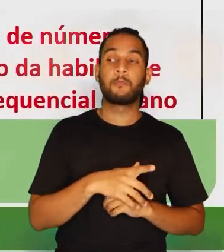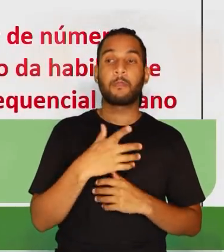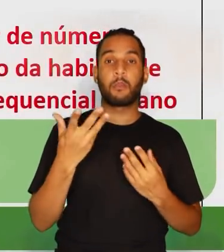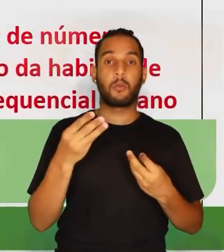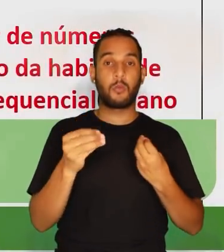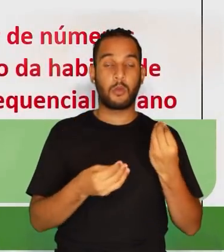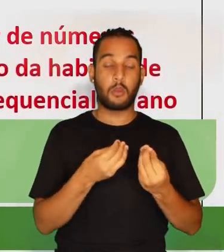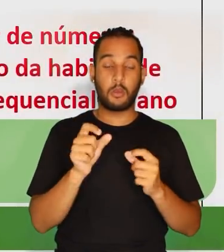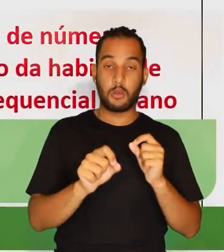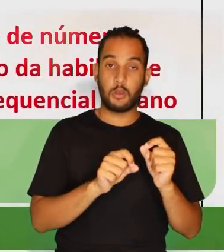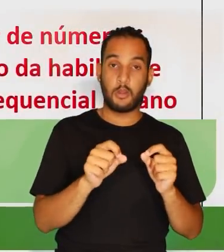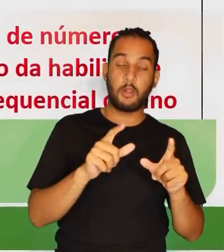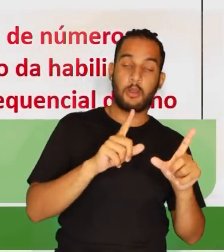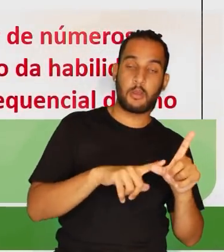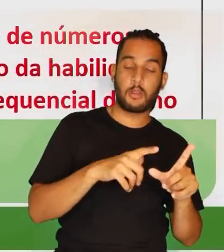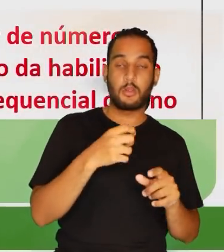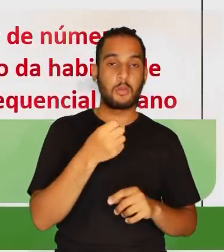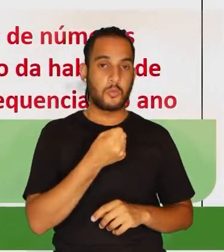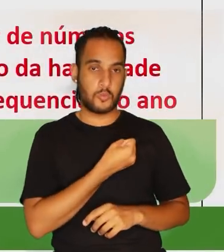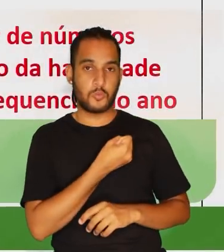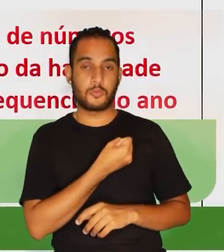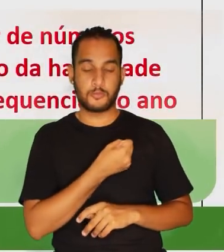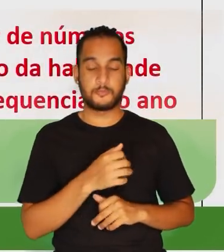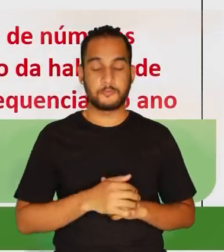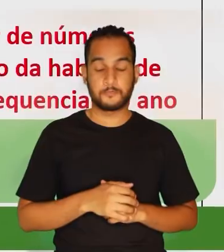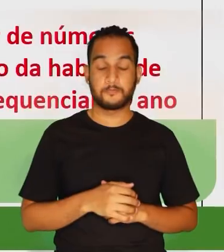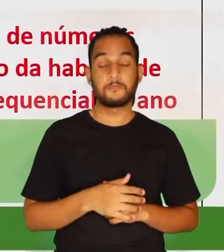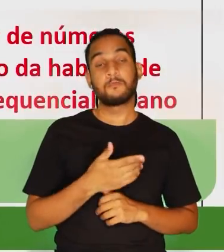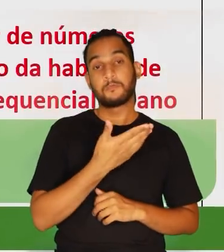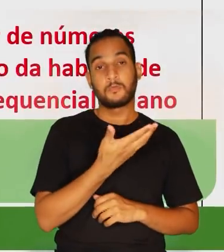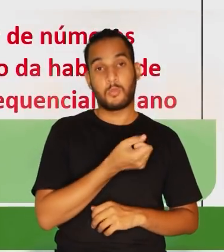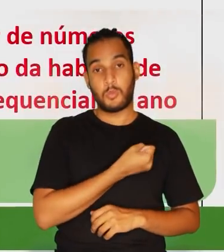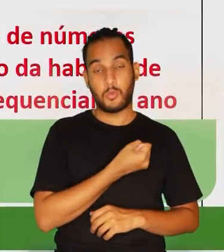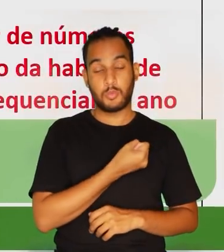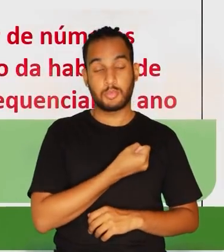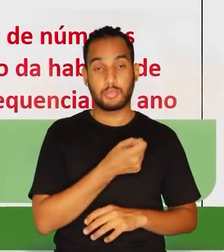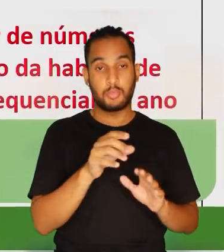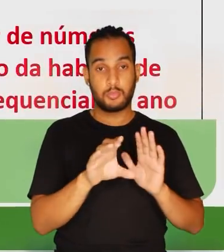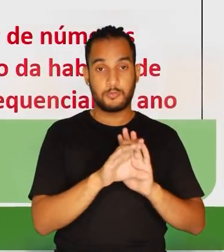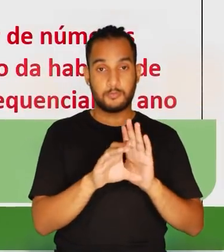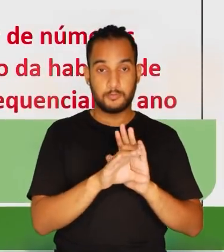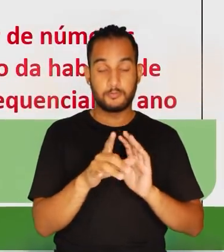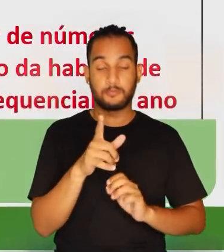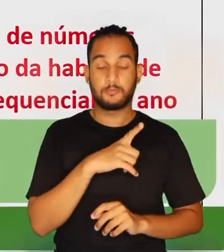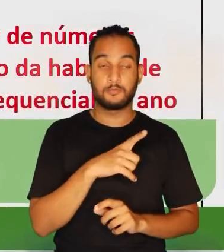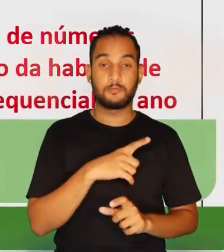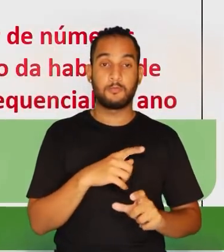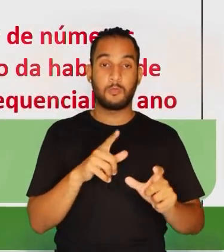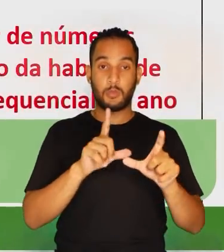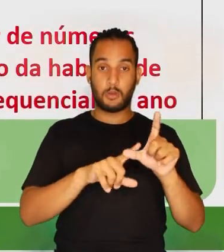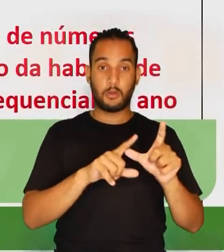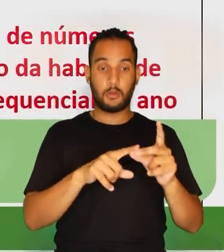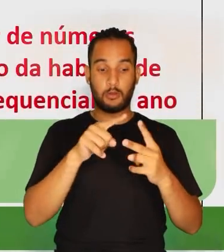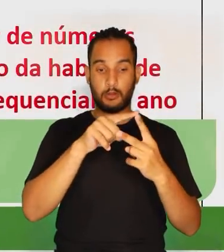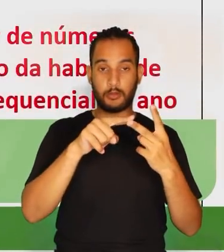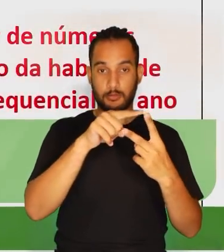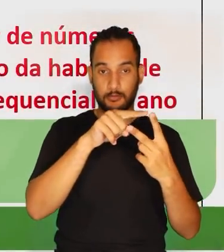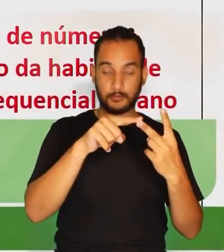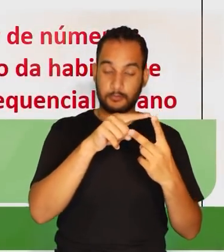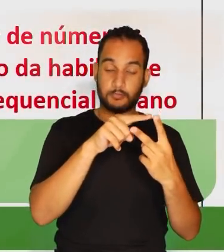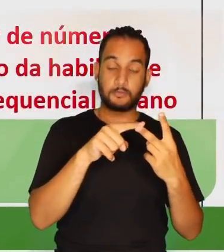nada mais é do que um conjunto de letras e números. Esse código, nós temos aqui, então, as duas